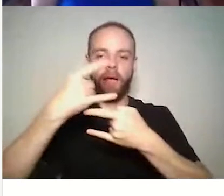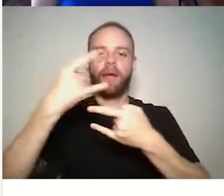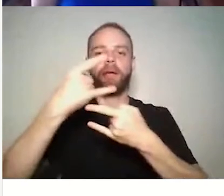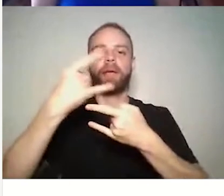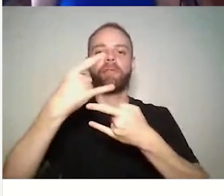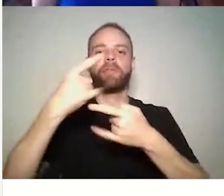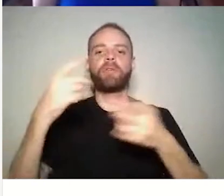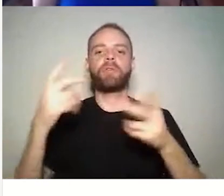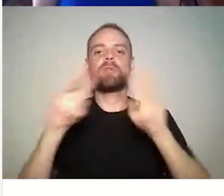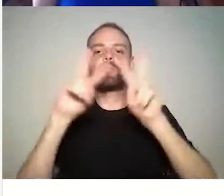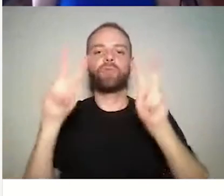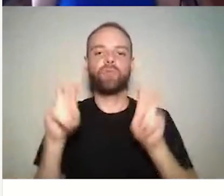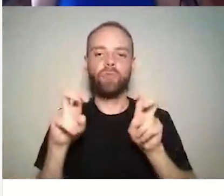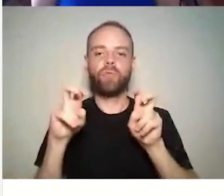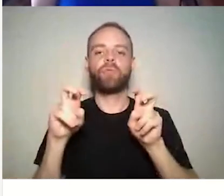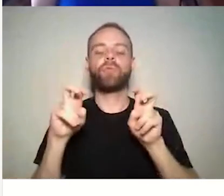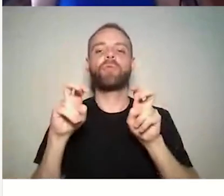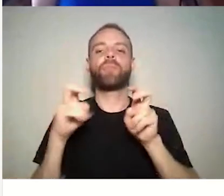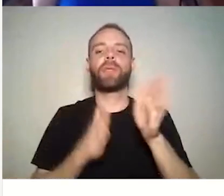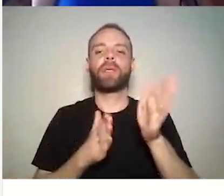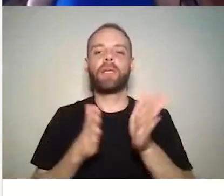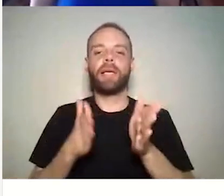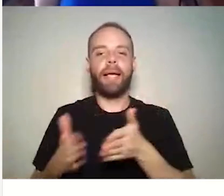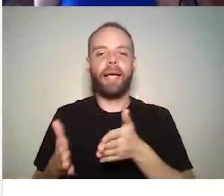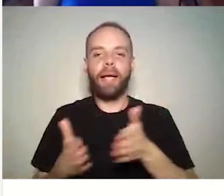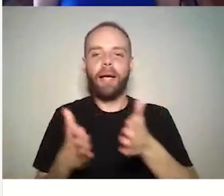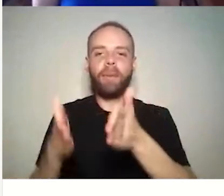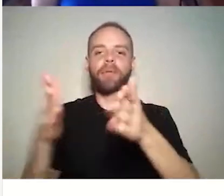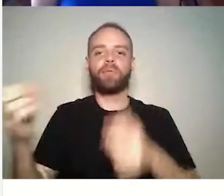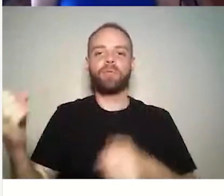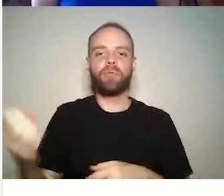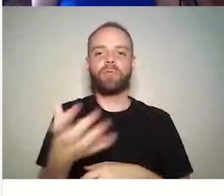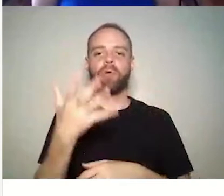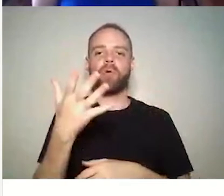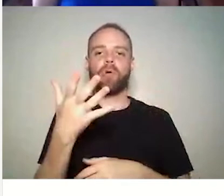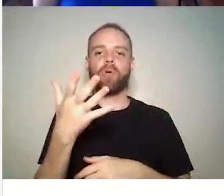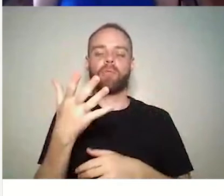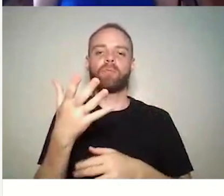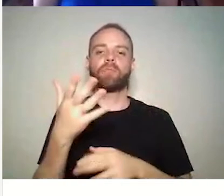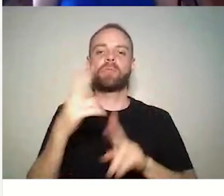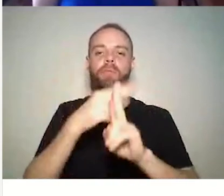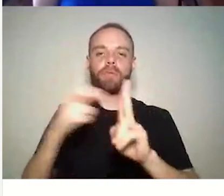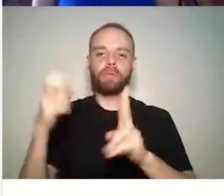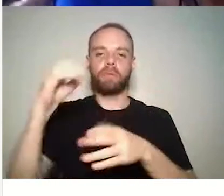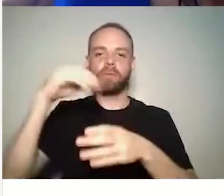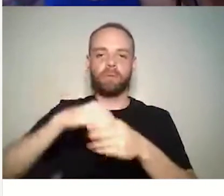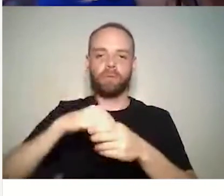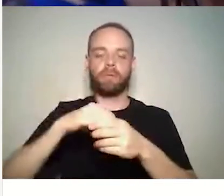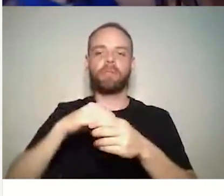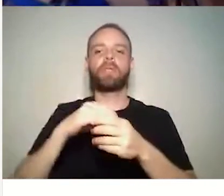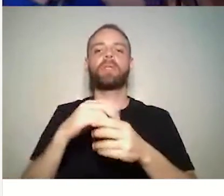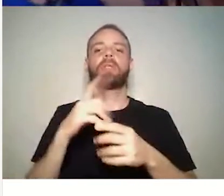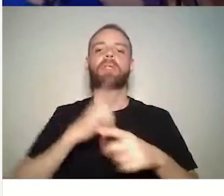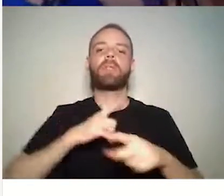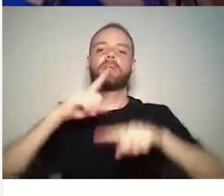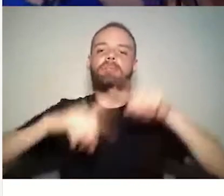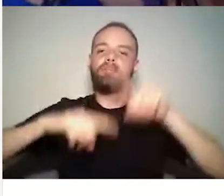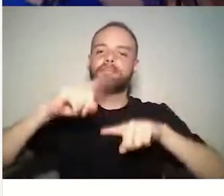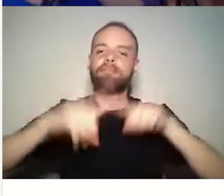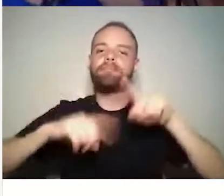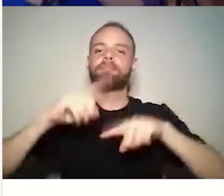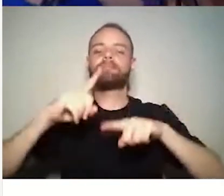Universitária. É uma live que acontece no âmbito do curso de Recursos Digitais Possíveis